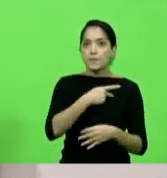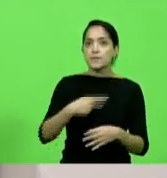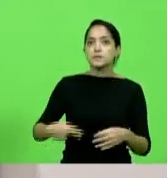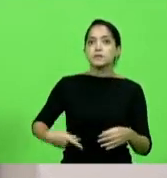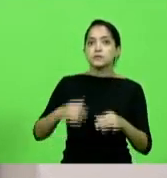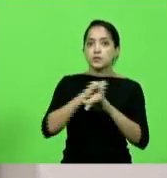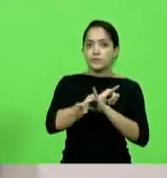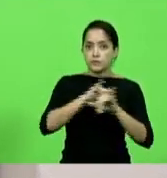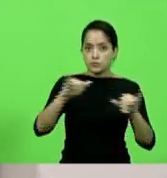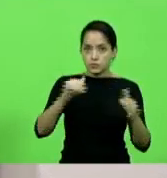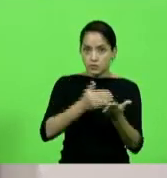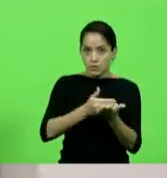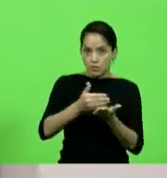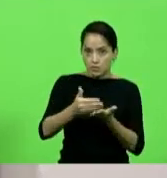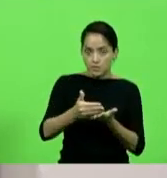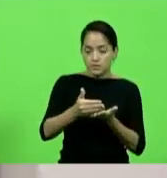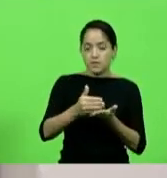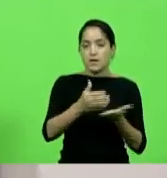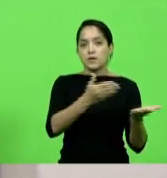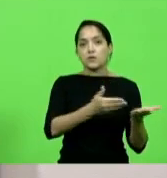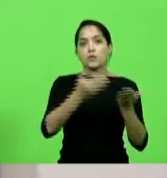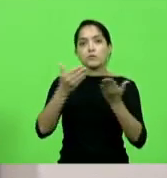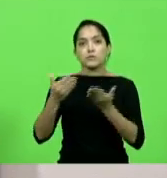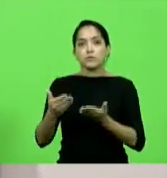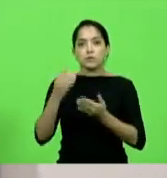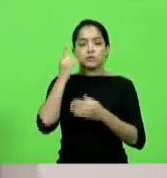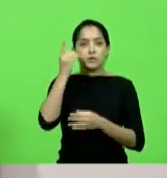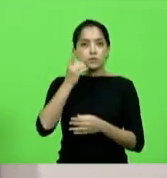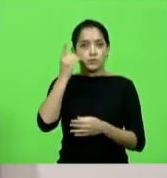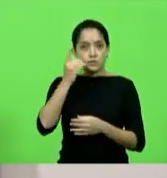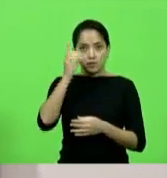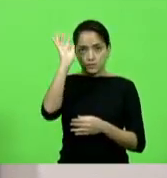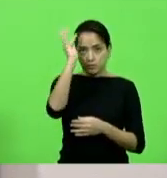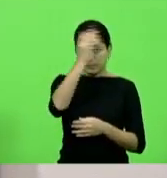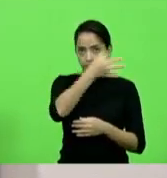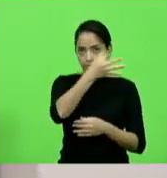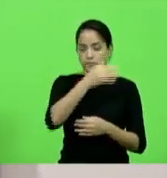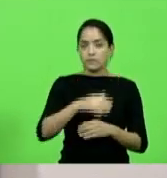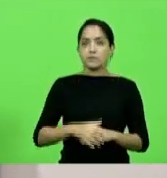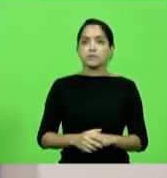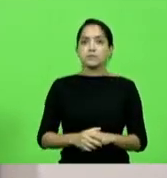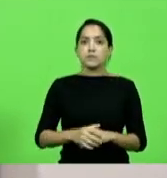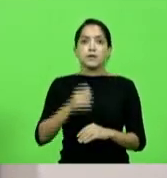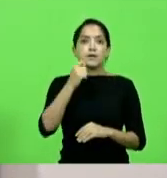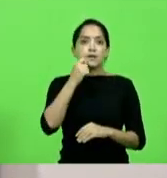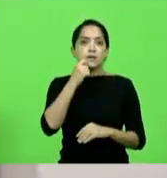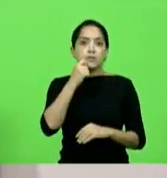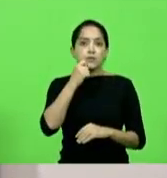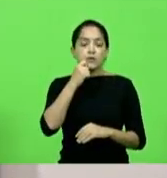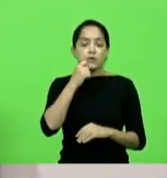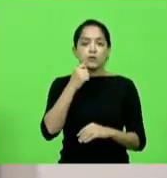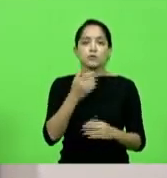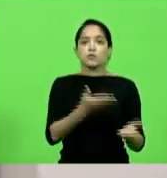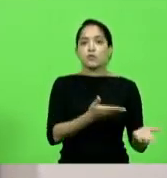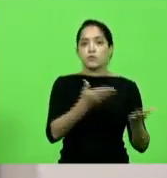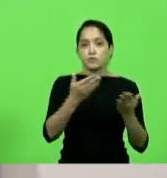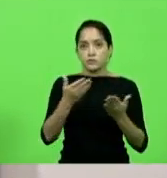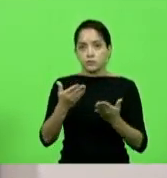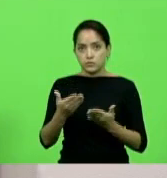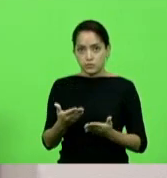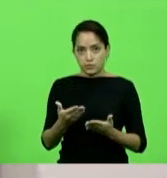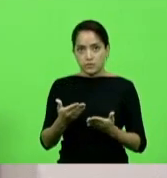declarou aberta a sessão e convidou o senhor deputado Fabiano da Luz e a senhora deputada Ana Caroline Campagnolo para